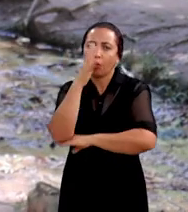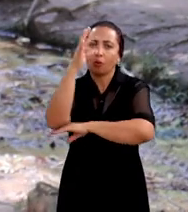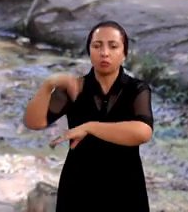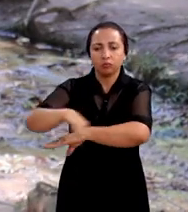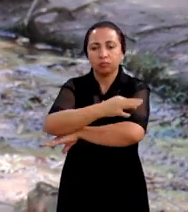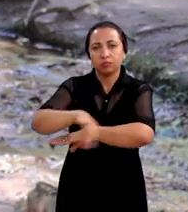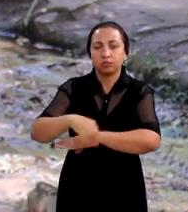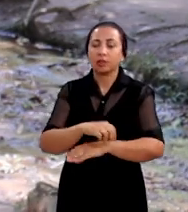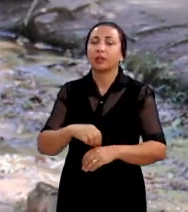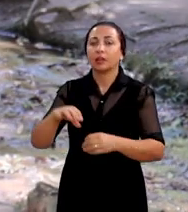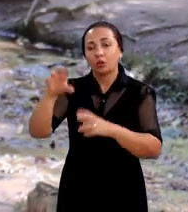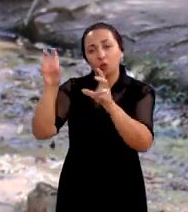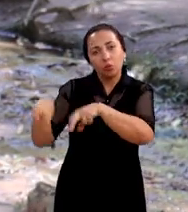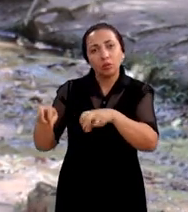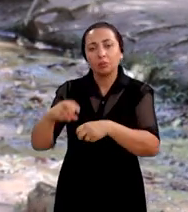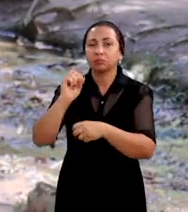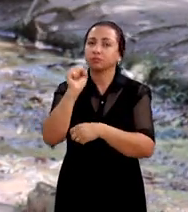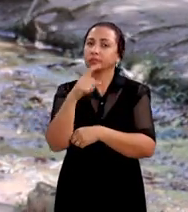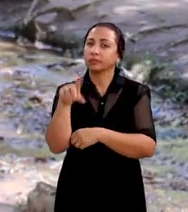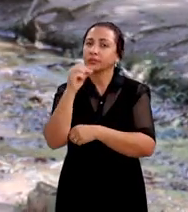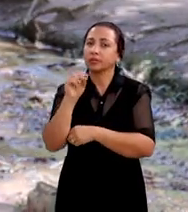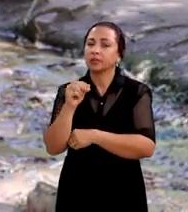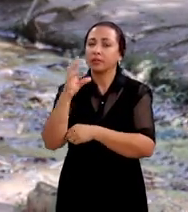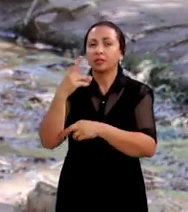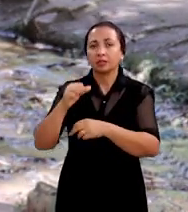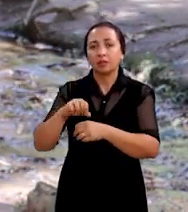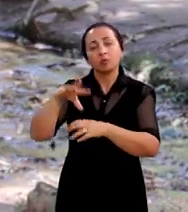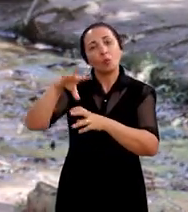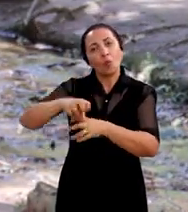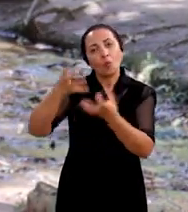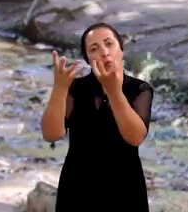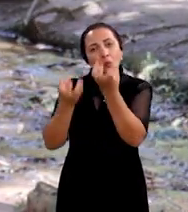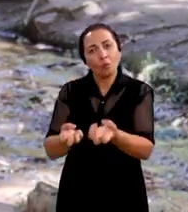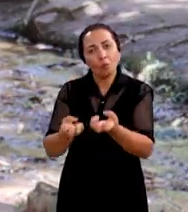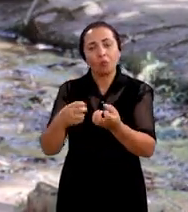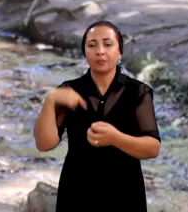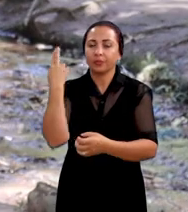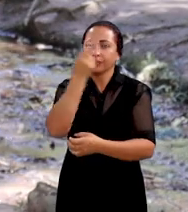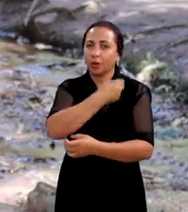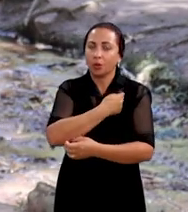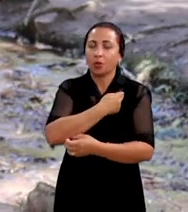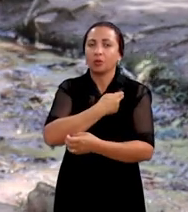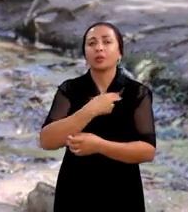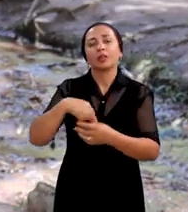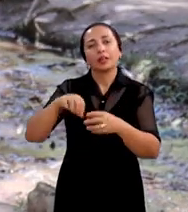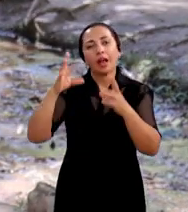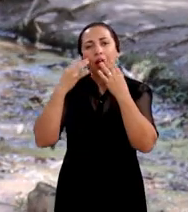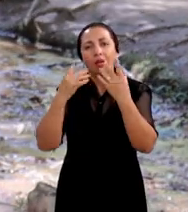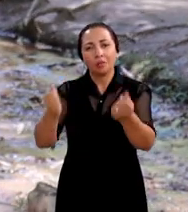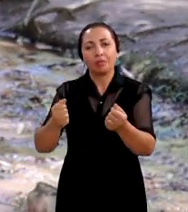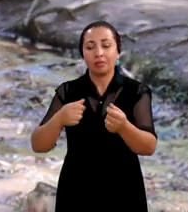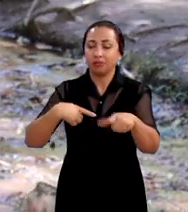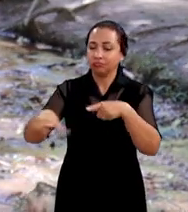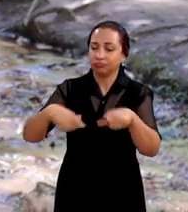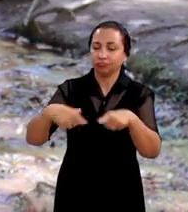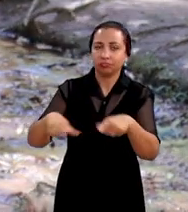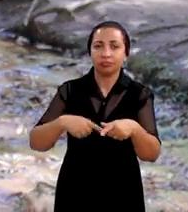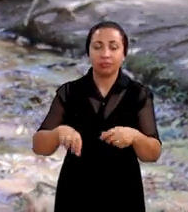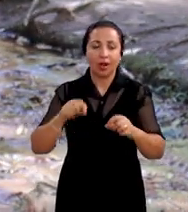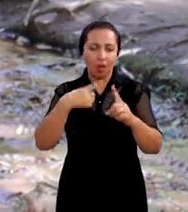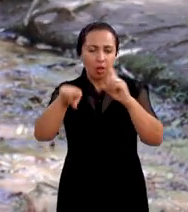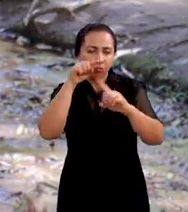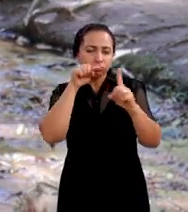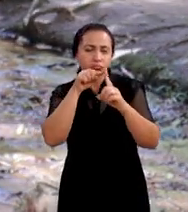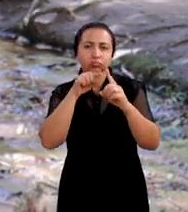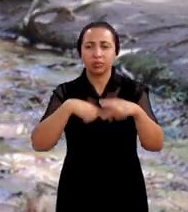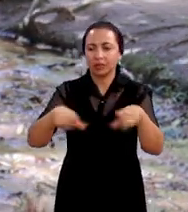e engenharia agrícola dos campos de São Cristóvão e do Sertão e Nossa Senhora da Glória. O objetivo do grupo é trabalhar no plano de